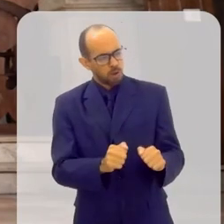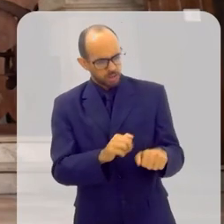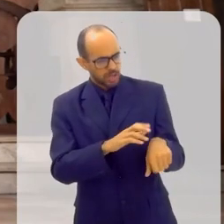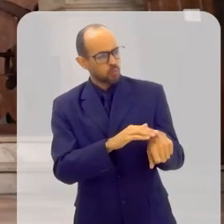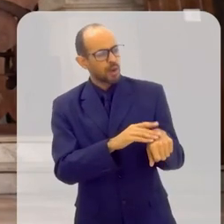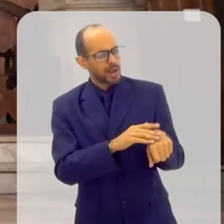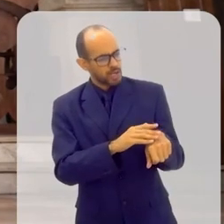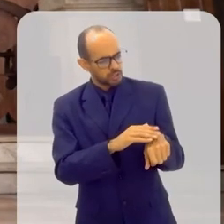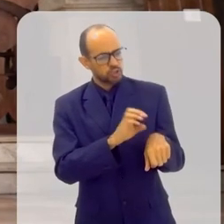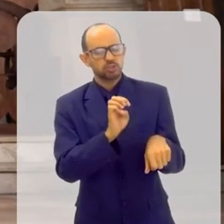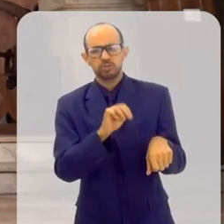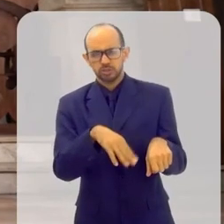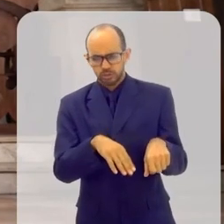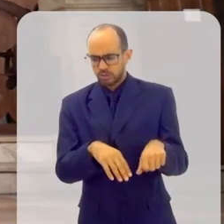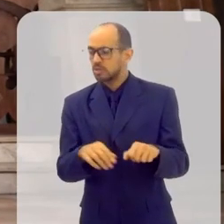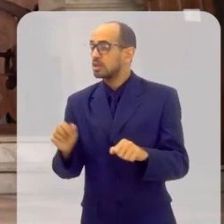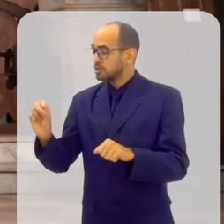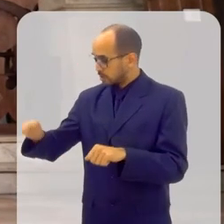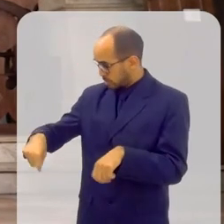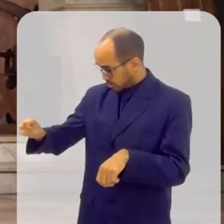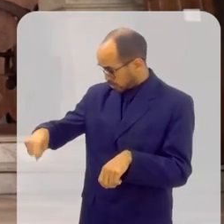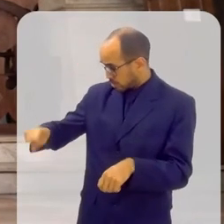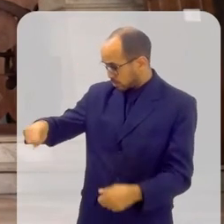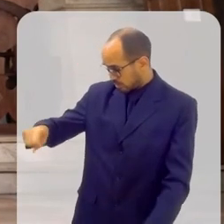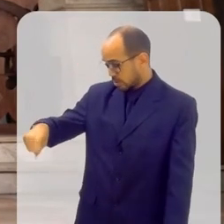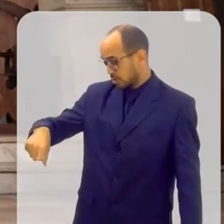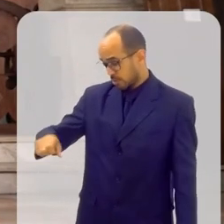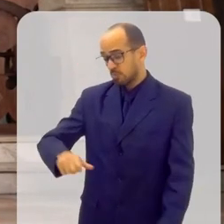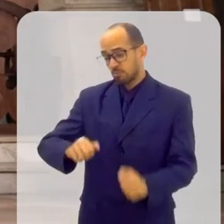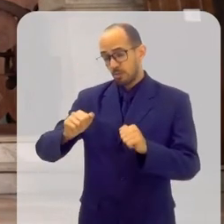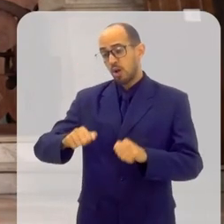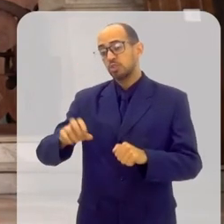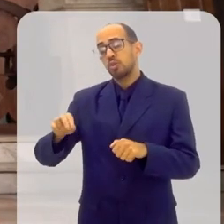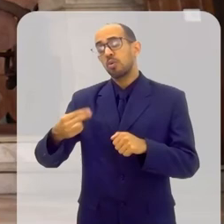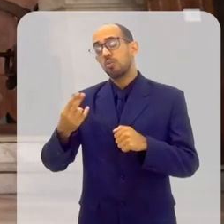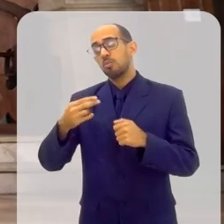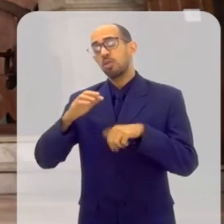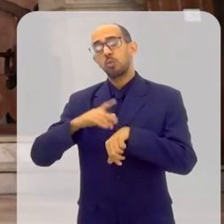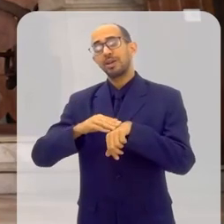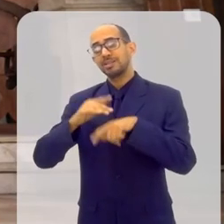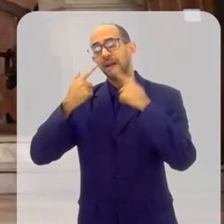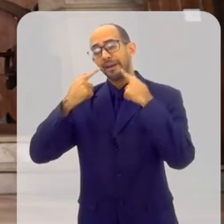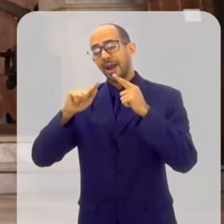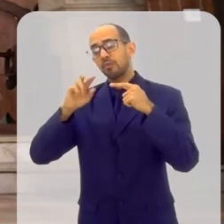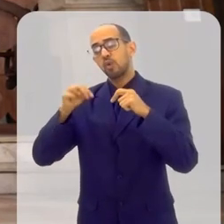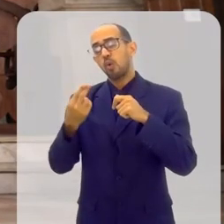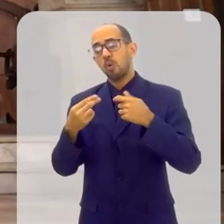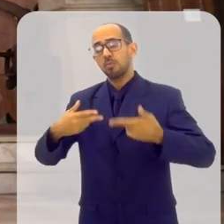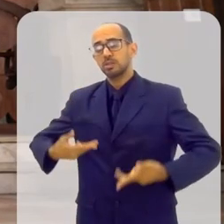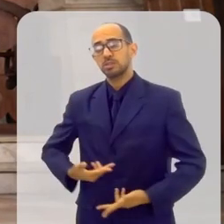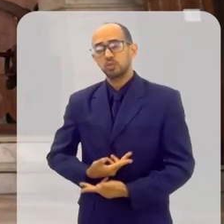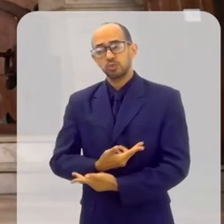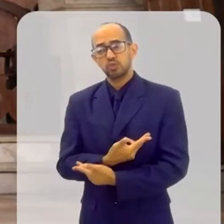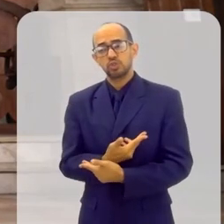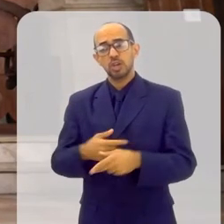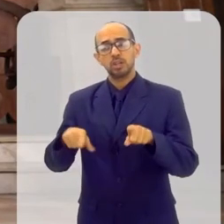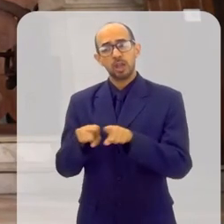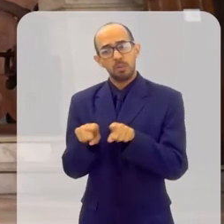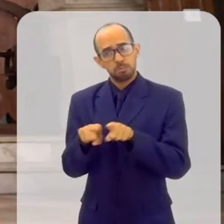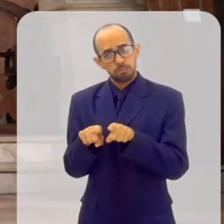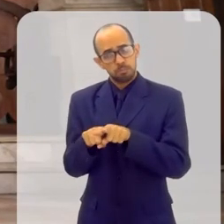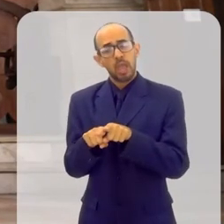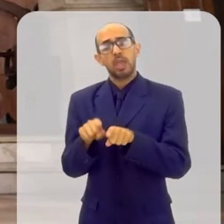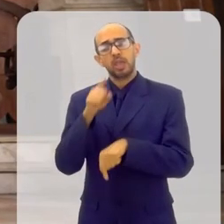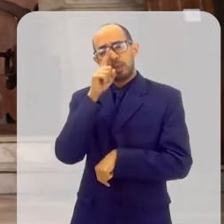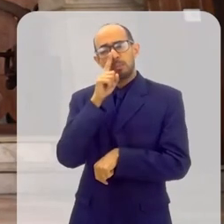doente. com uma doença mais grave. Certo. Ou, mesmo que não seja uma doença mais grave, vai se submeter a uma cirurgia